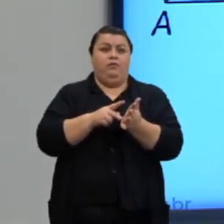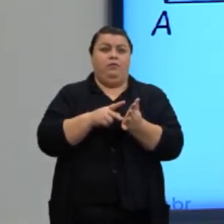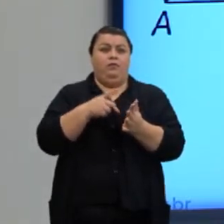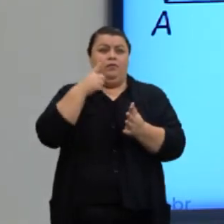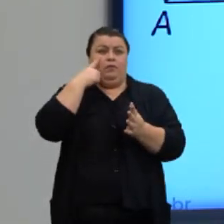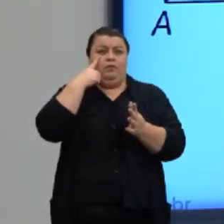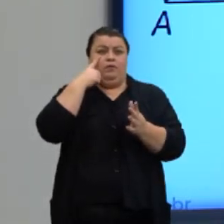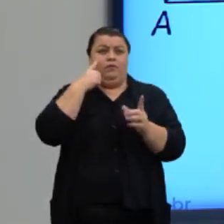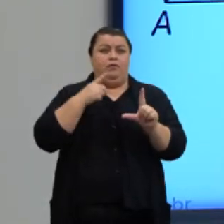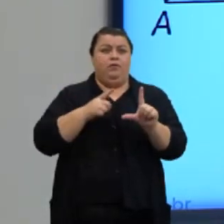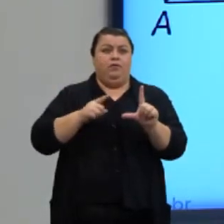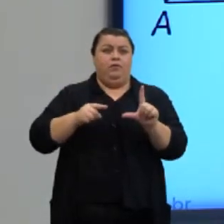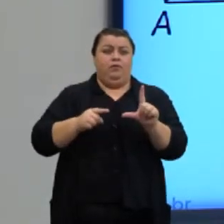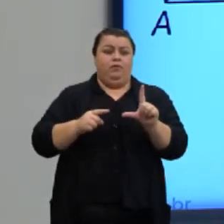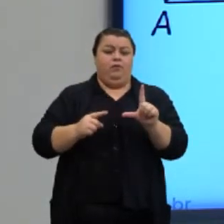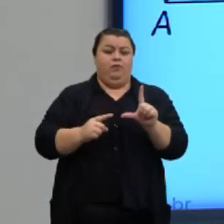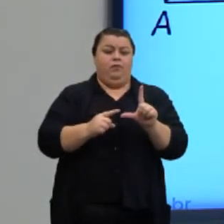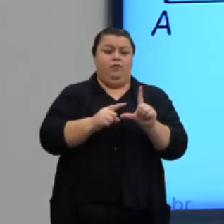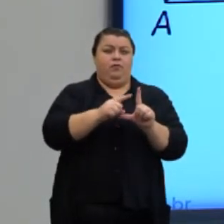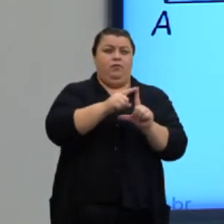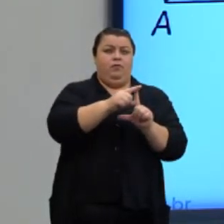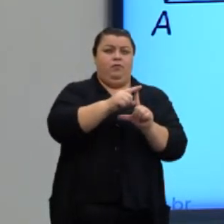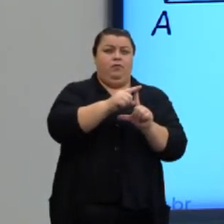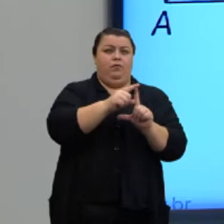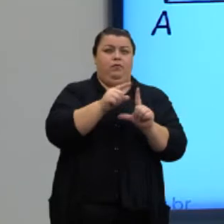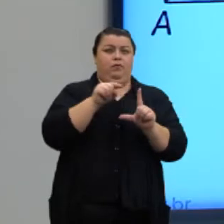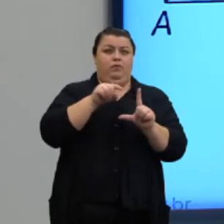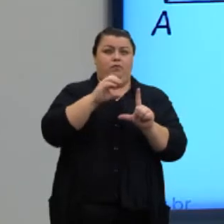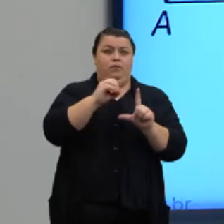Traça uma linha. Aqui estão eles. Certo?